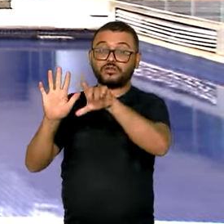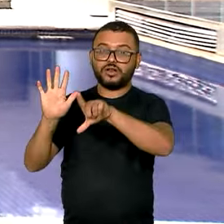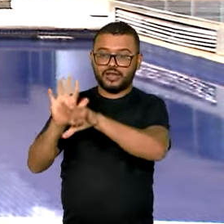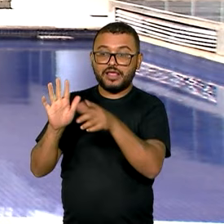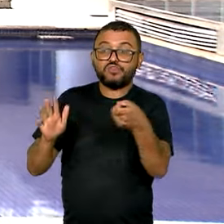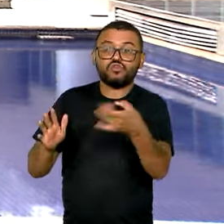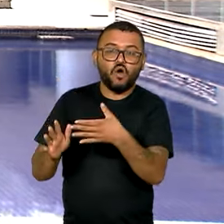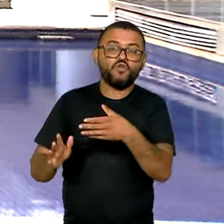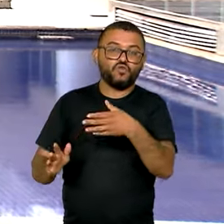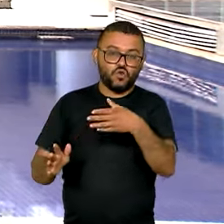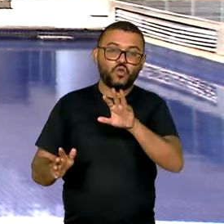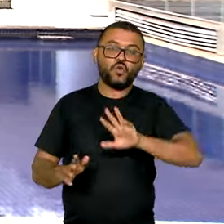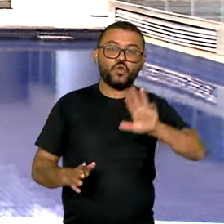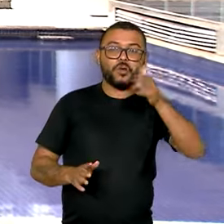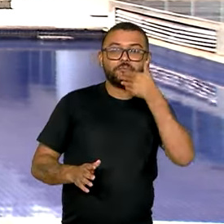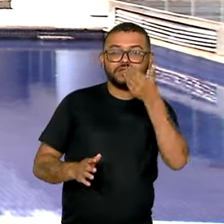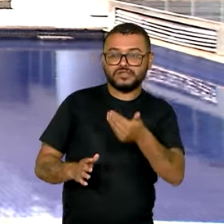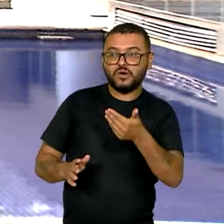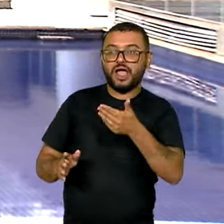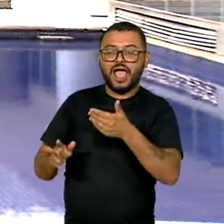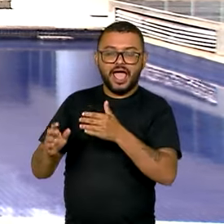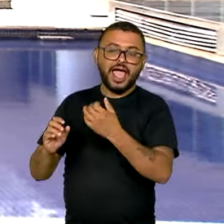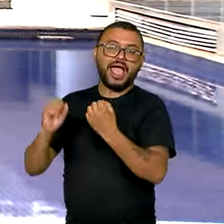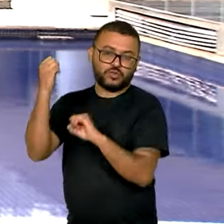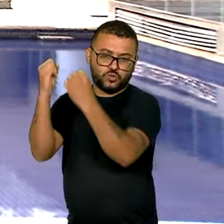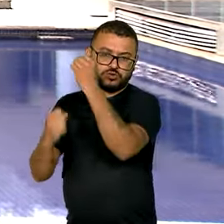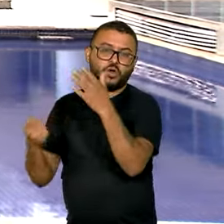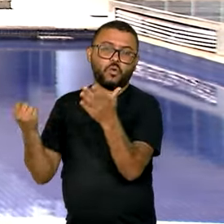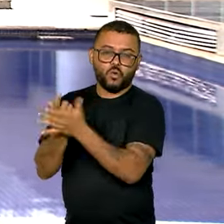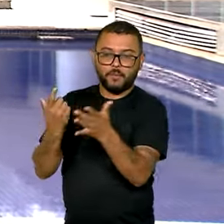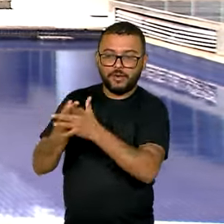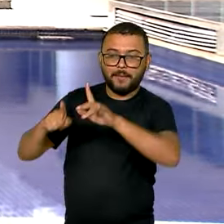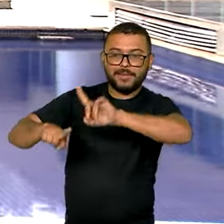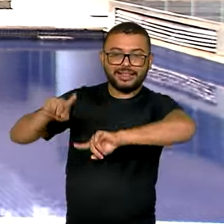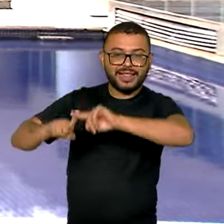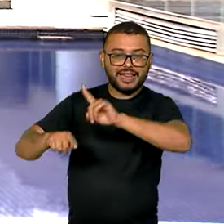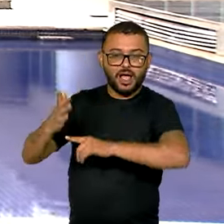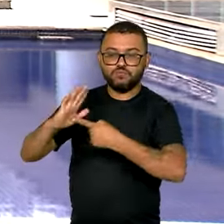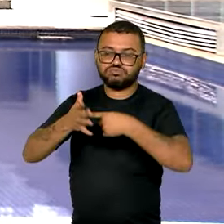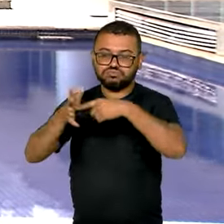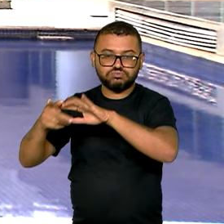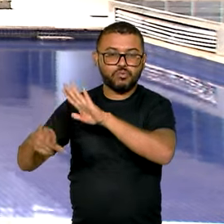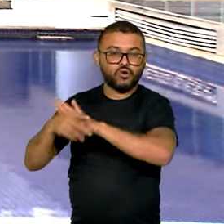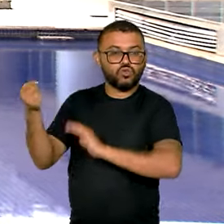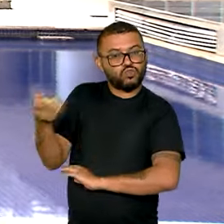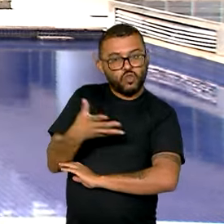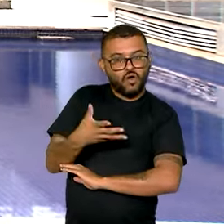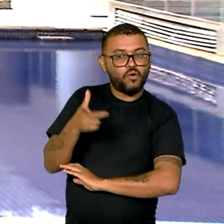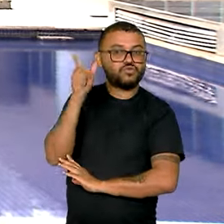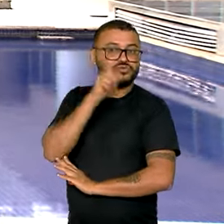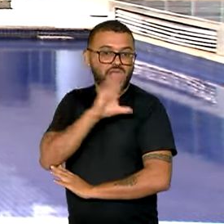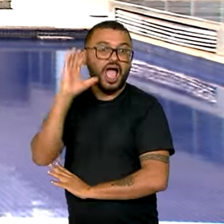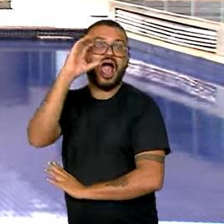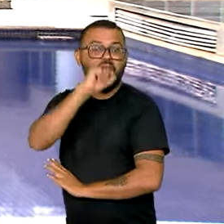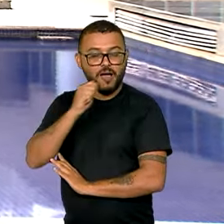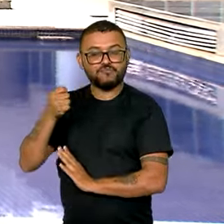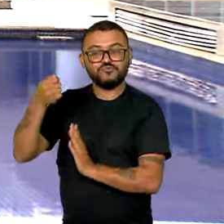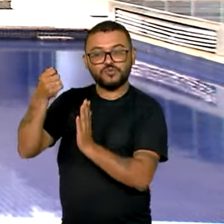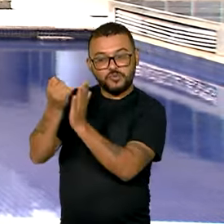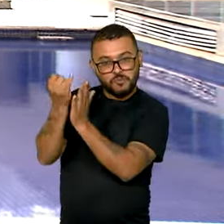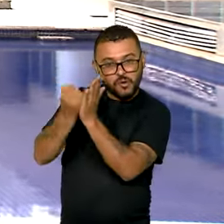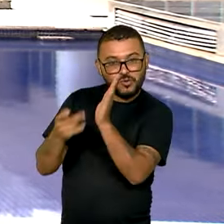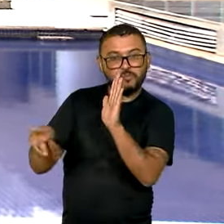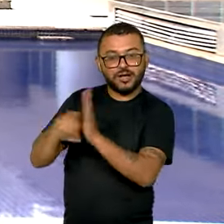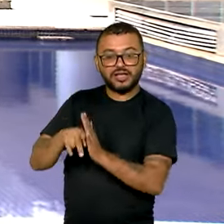pelo presidente Lula é que a indústria vai poder comprar máquinas novas e fazer esse abatimento de forma bem mais rápida. 50